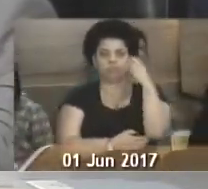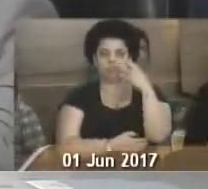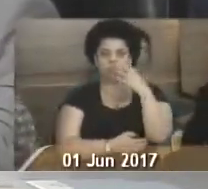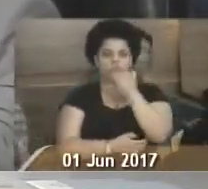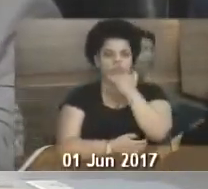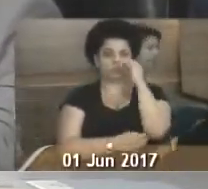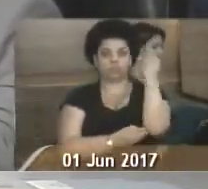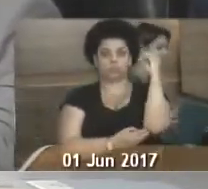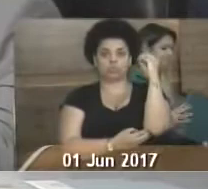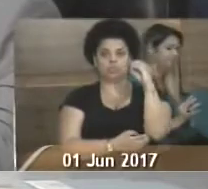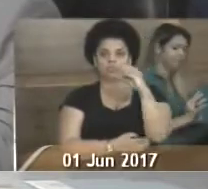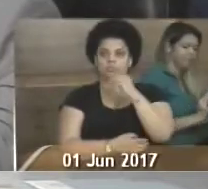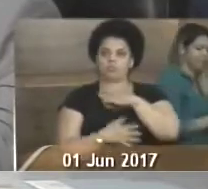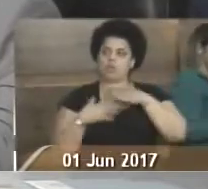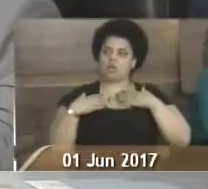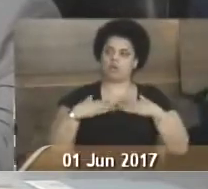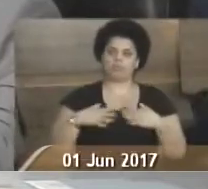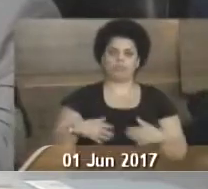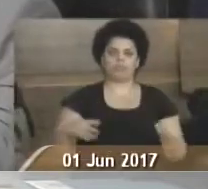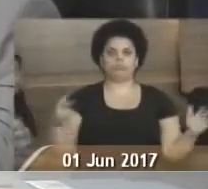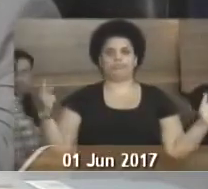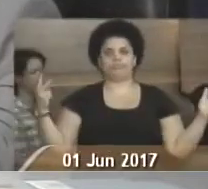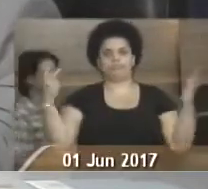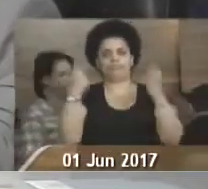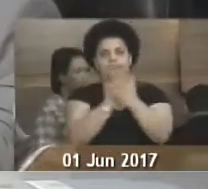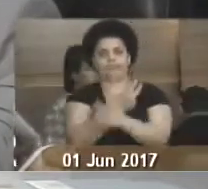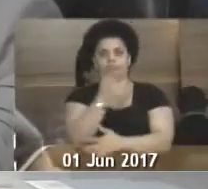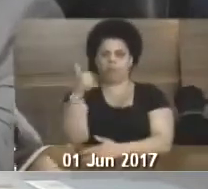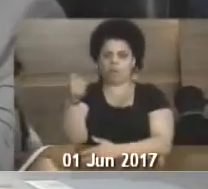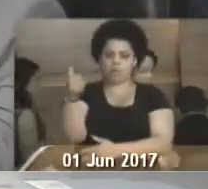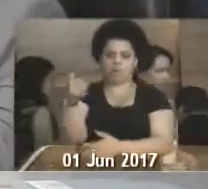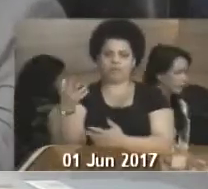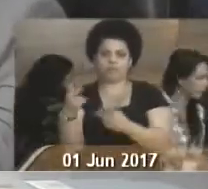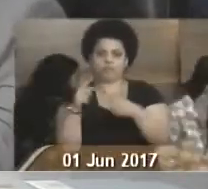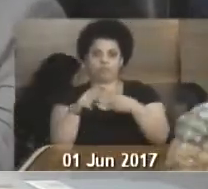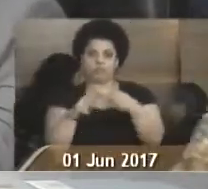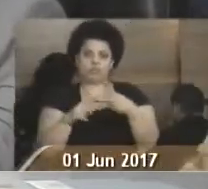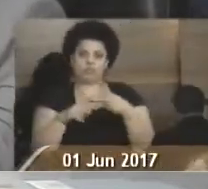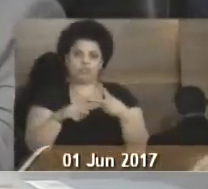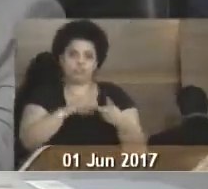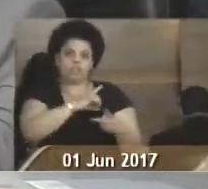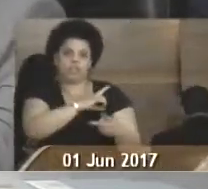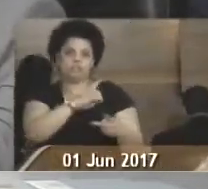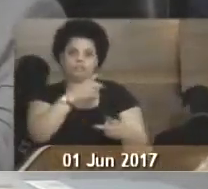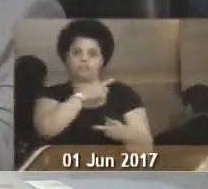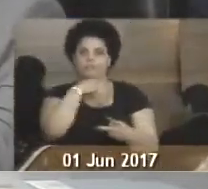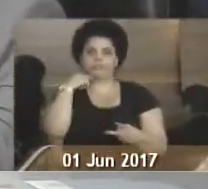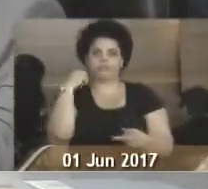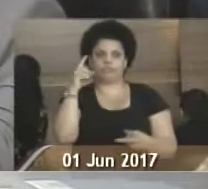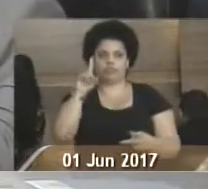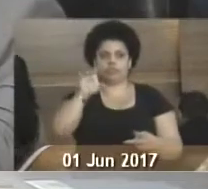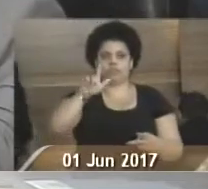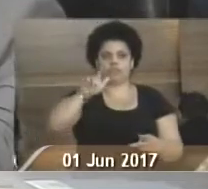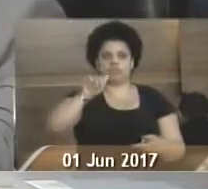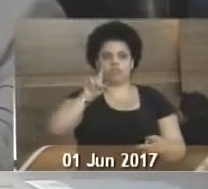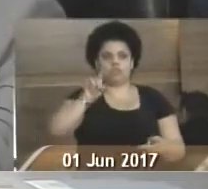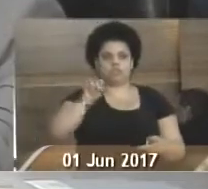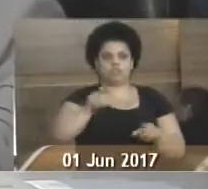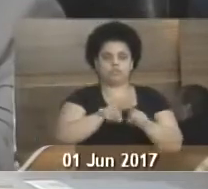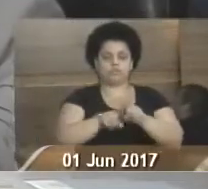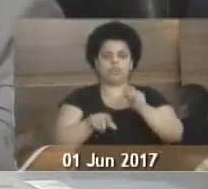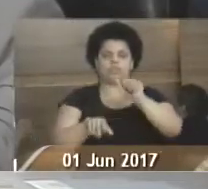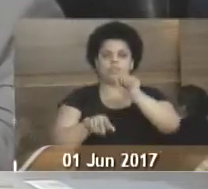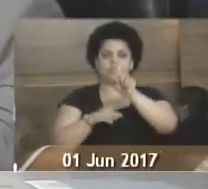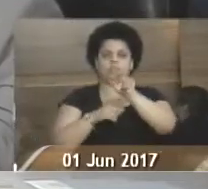dizem, e logo no sul, em Florianópolis, acontece uma atrocidade dessa. Foram dois delegados da Polícia Federal assassinados, num só evento, foi o doutor